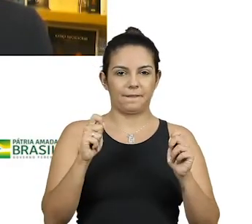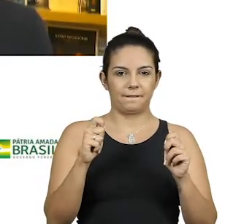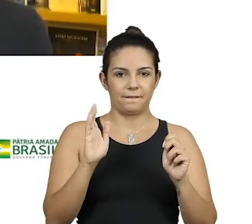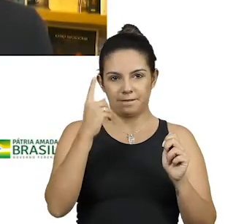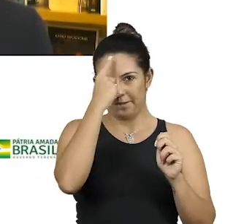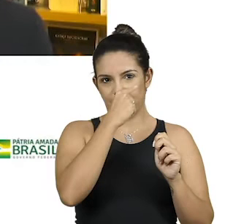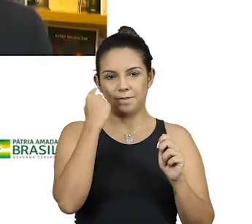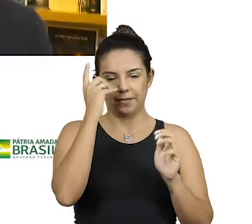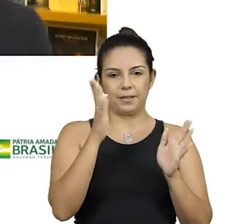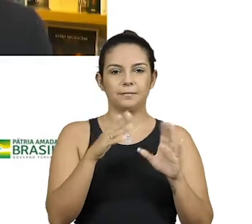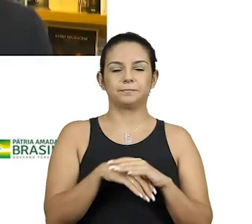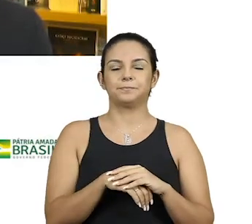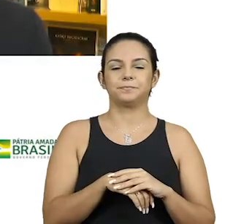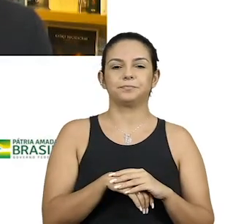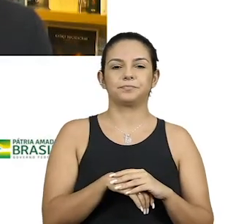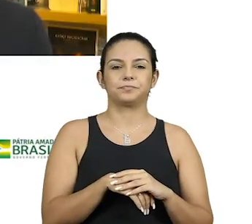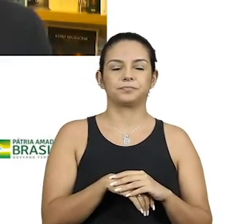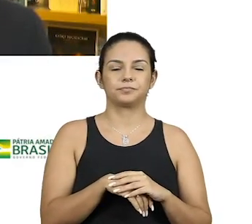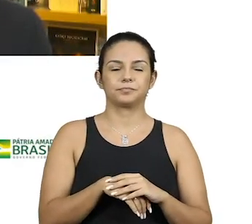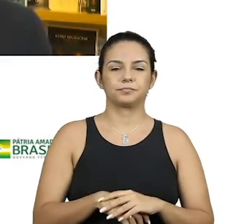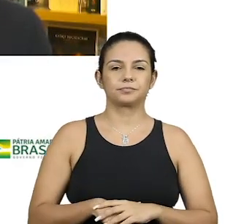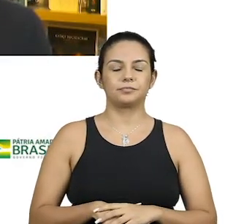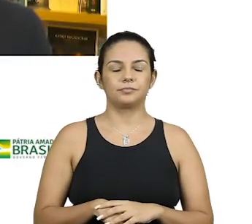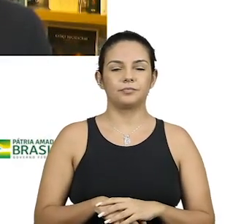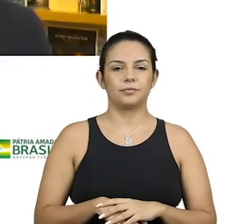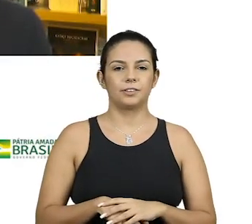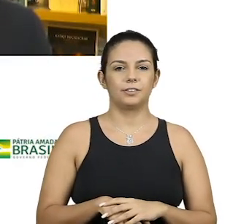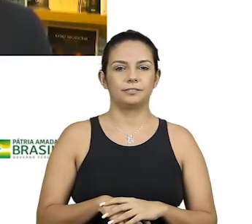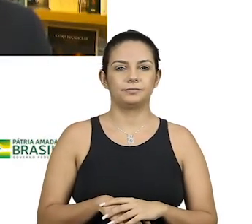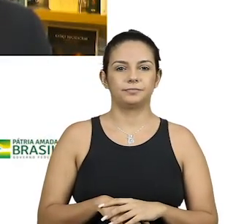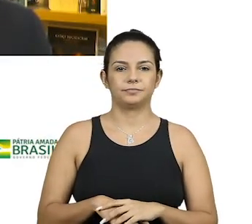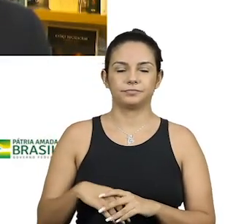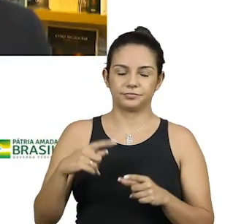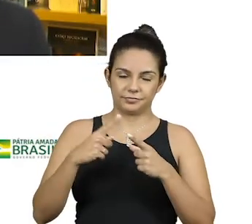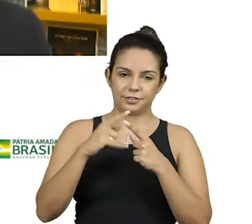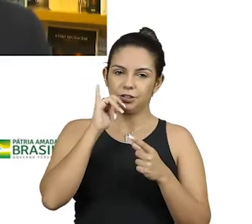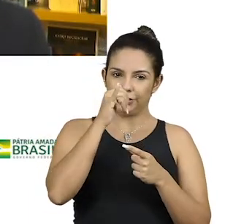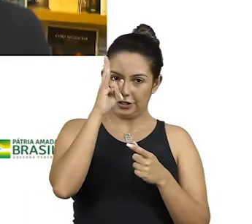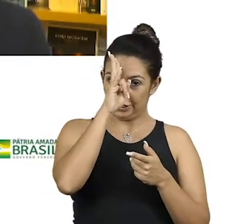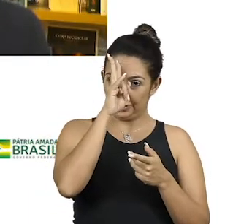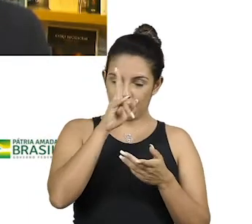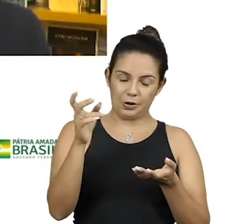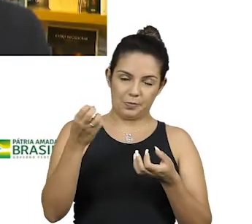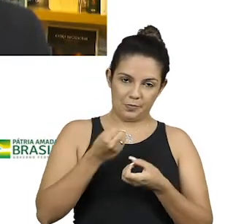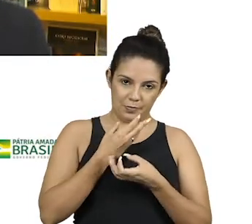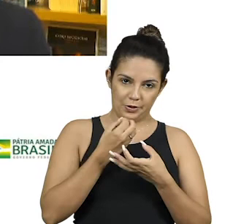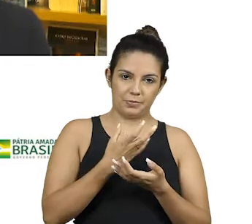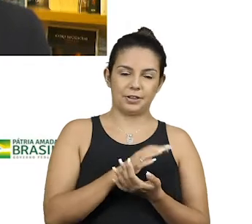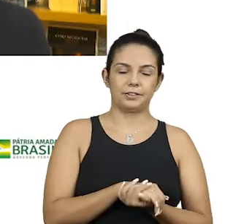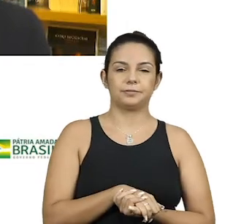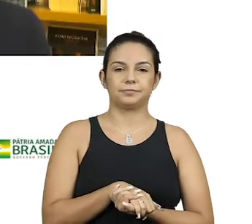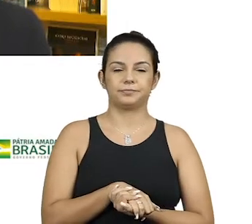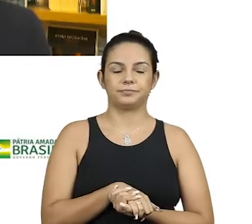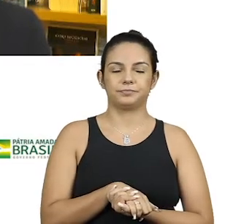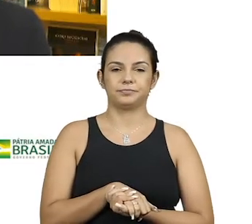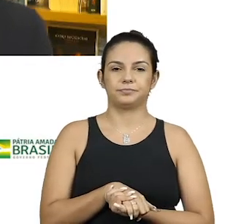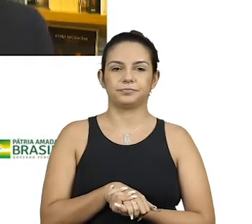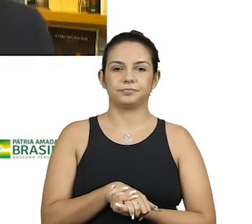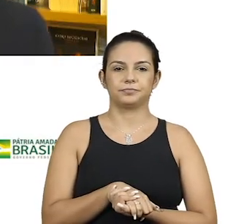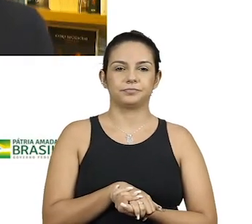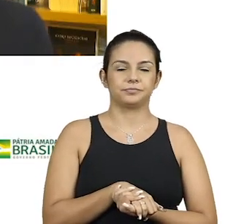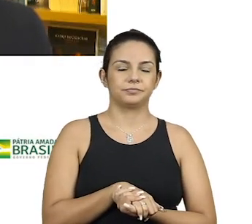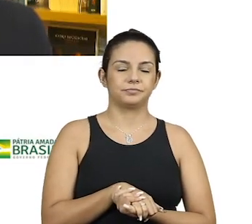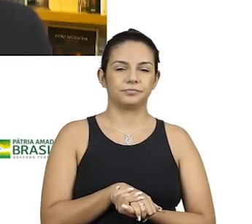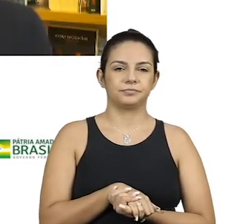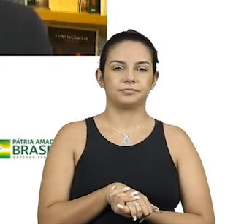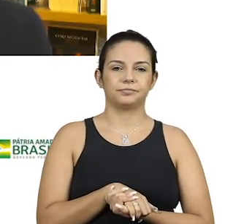está certo. Já deu quase uma hora. Olha só... Primeiro, conta a história. O poema é bom quando você conta a história do poema antes. Tá. Ou depois.